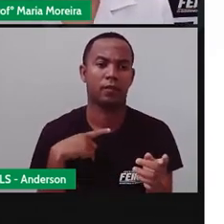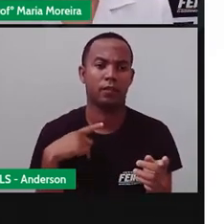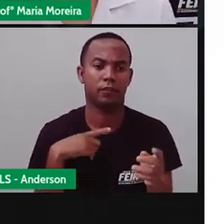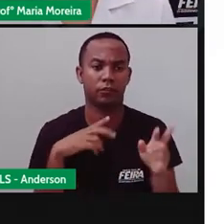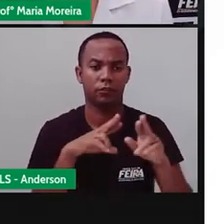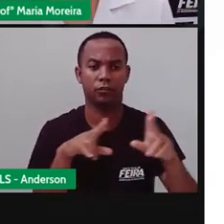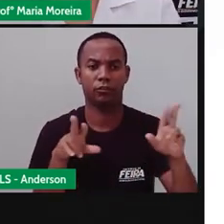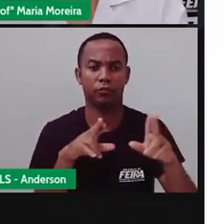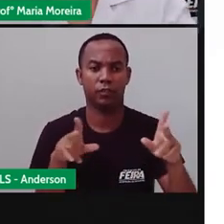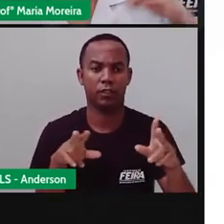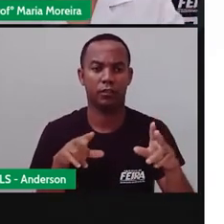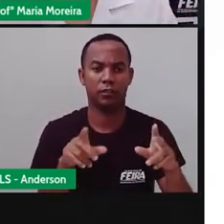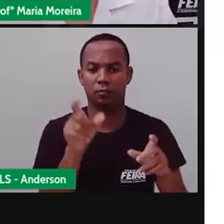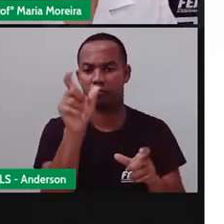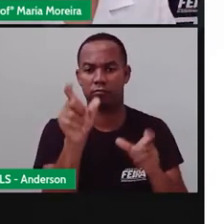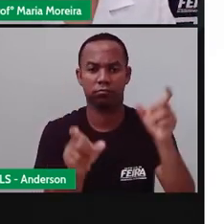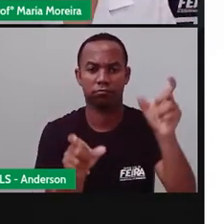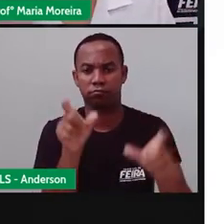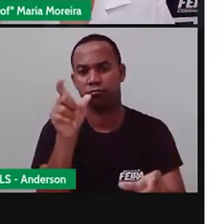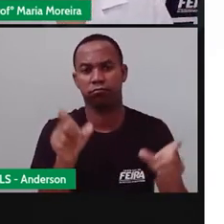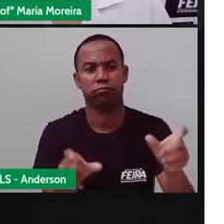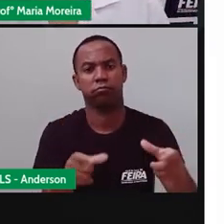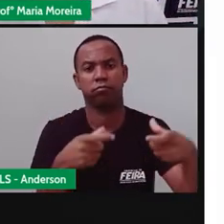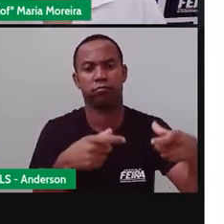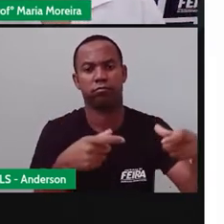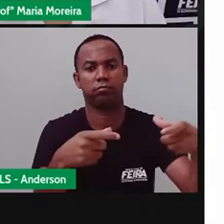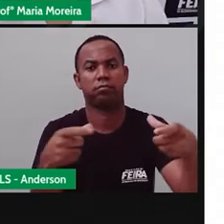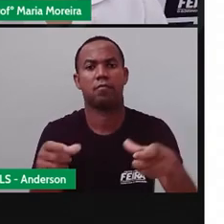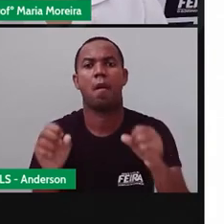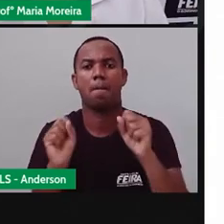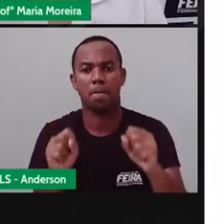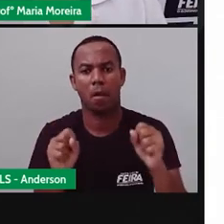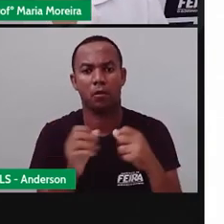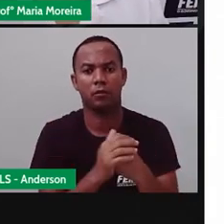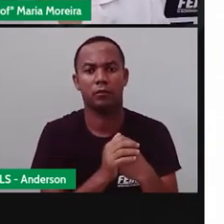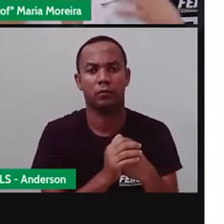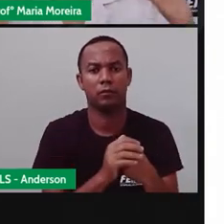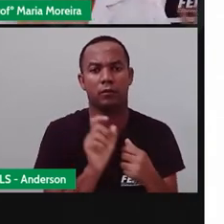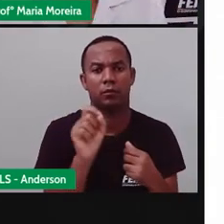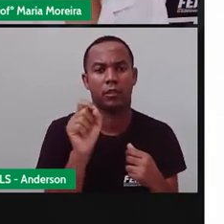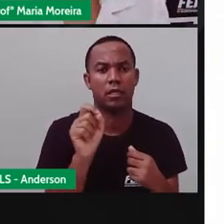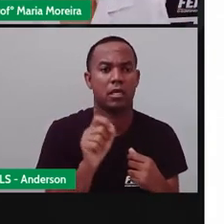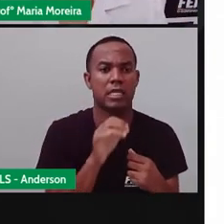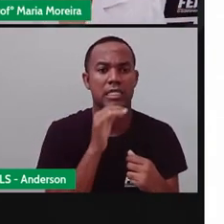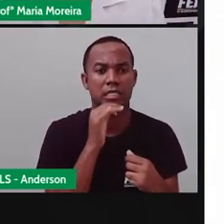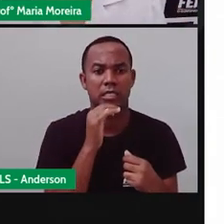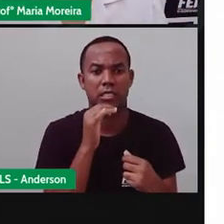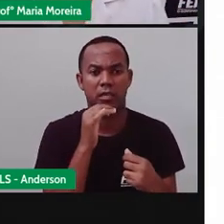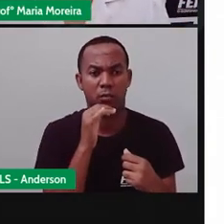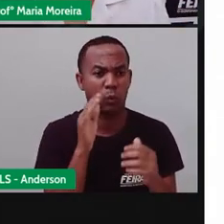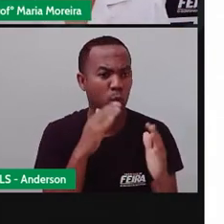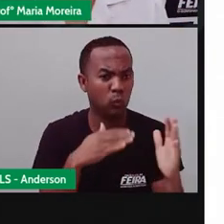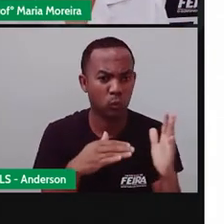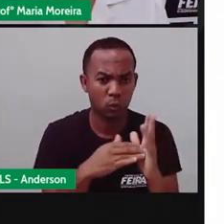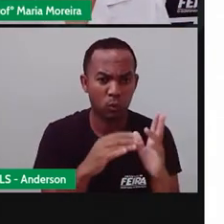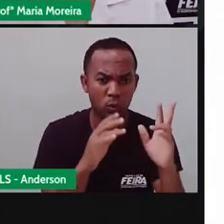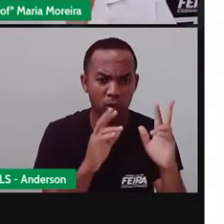diversas e podem ser constituídos. Podem ser. Não quer dizer que todo bairro tem que ter edifício.